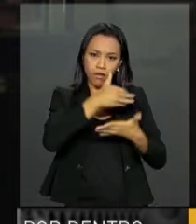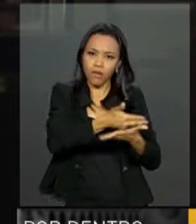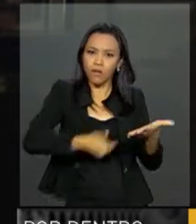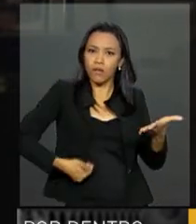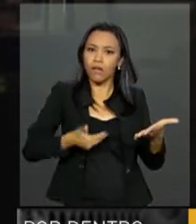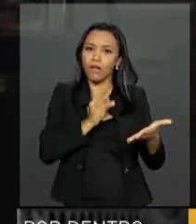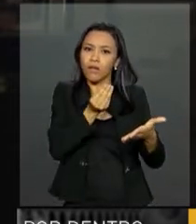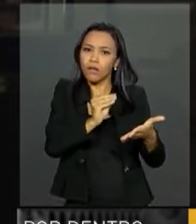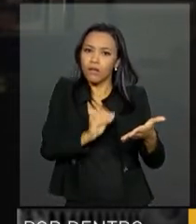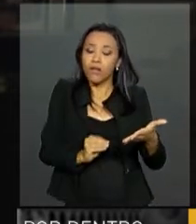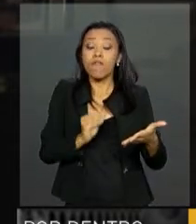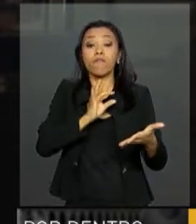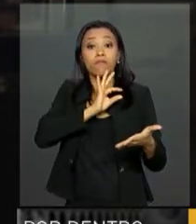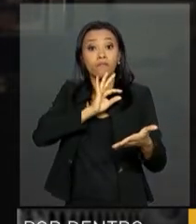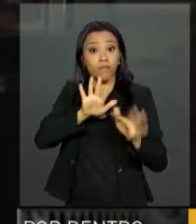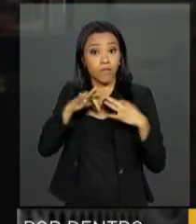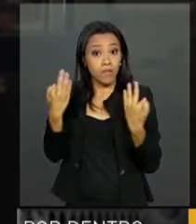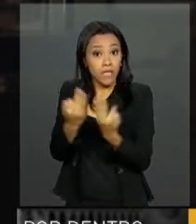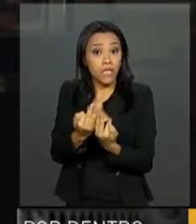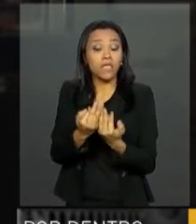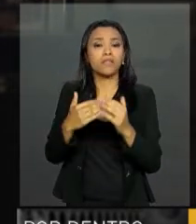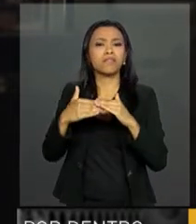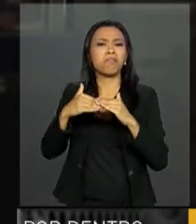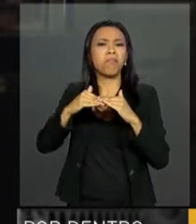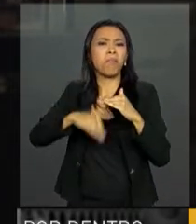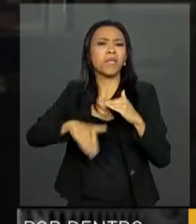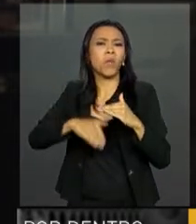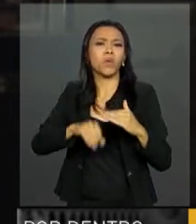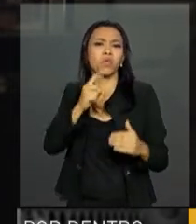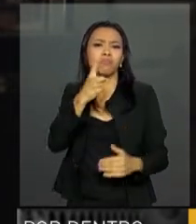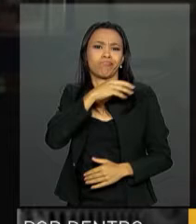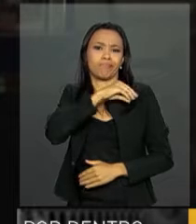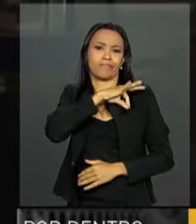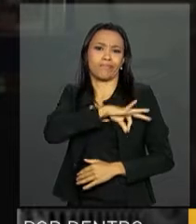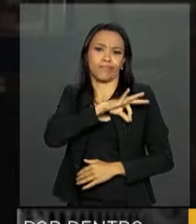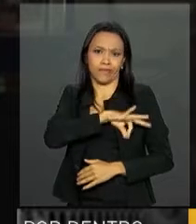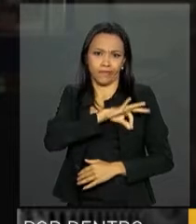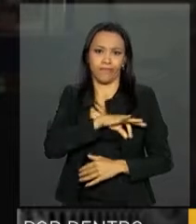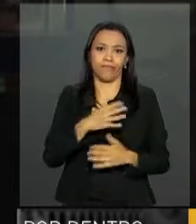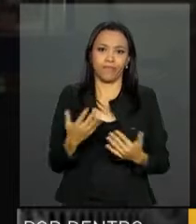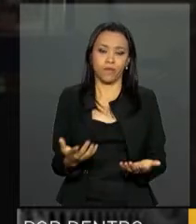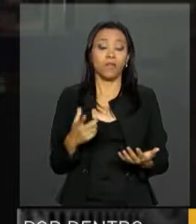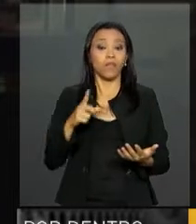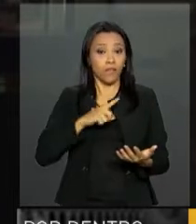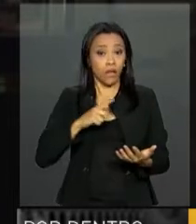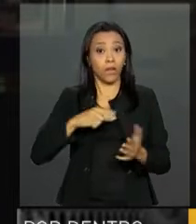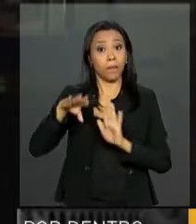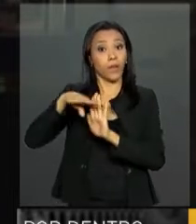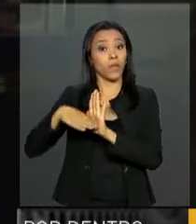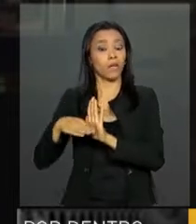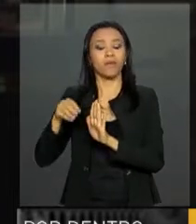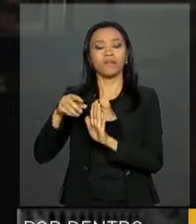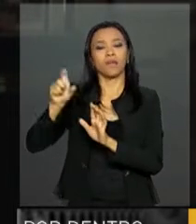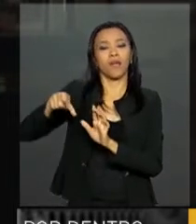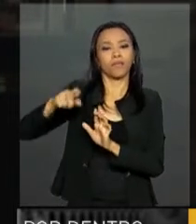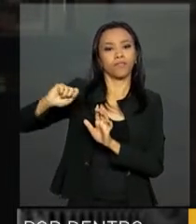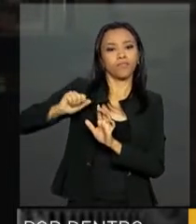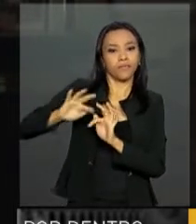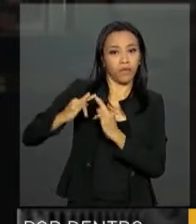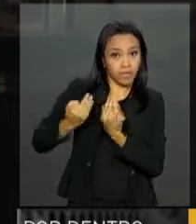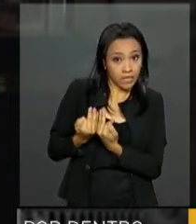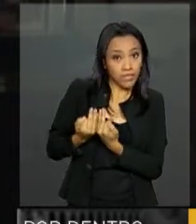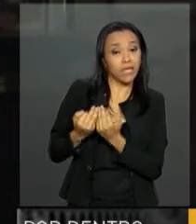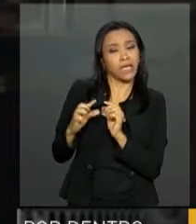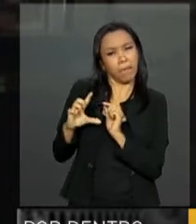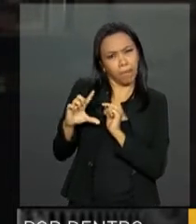que têm renda menor que meio salário mínimo per capita. E aí tem programas como o Bolsa Família, dentro disso, que é uma renda